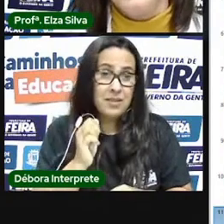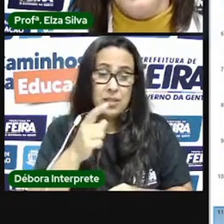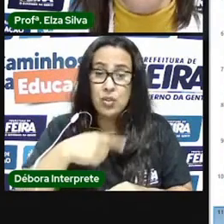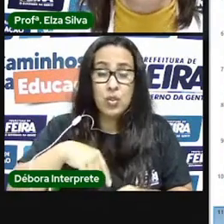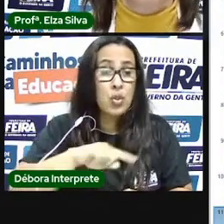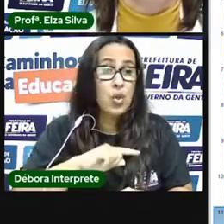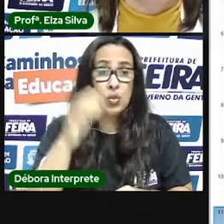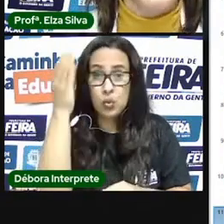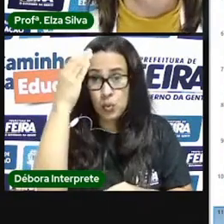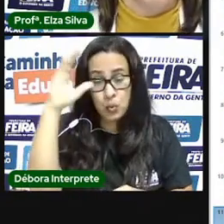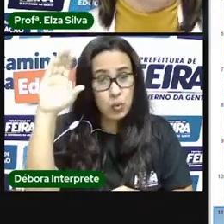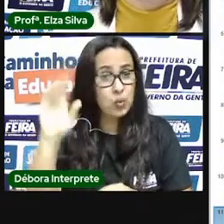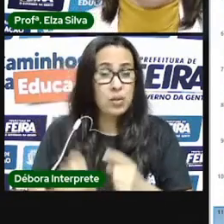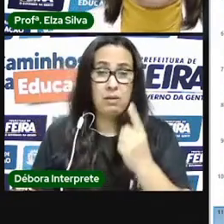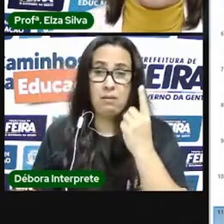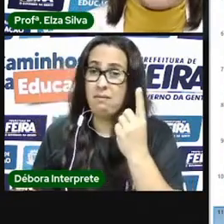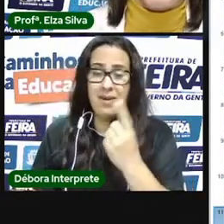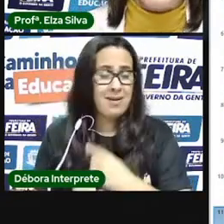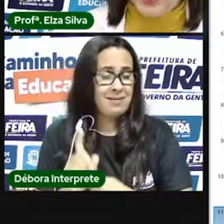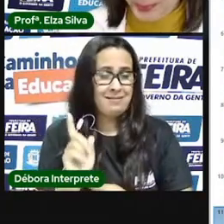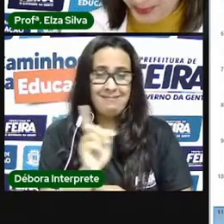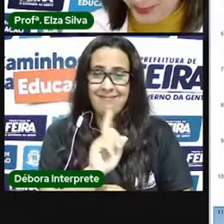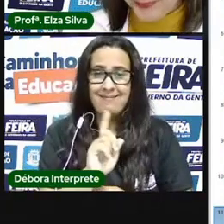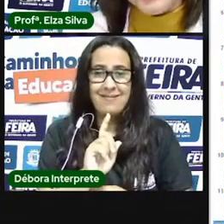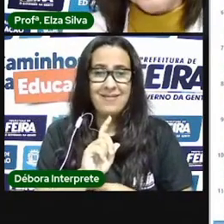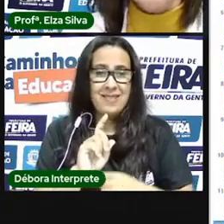outro com a sua natural diversidade